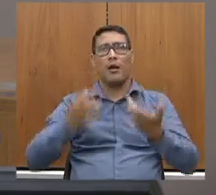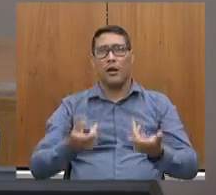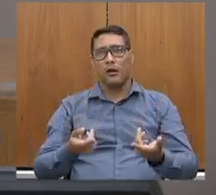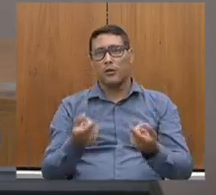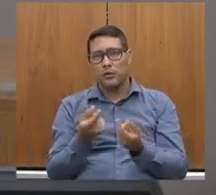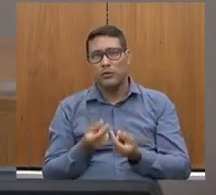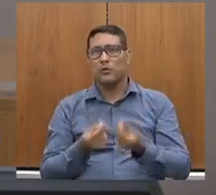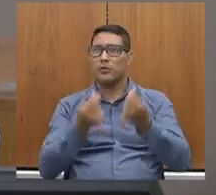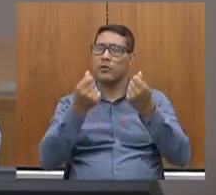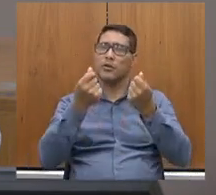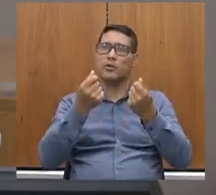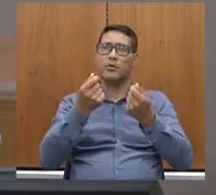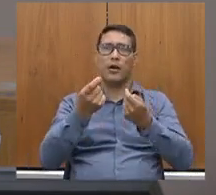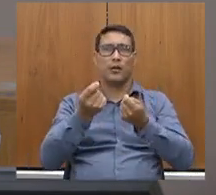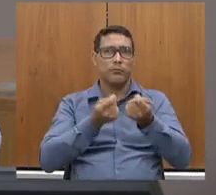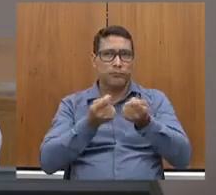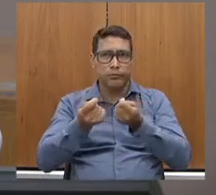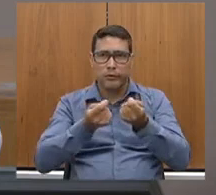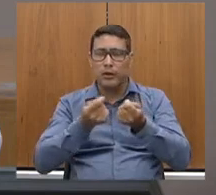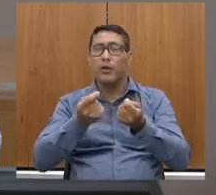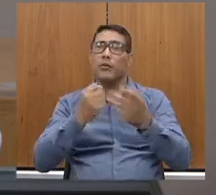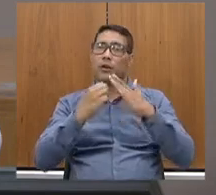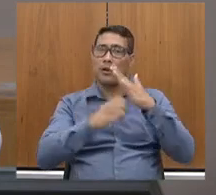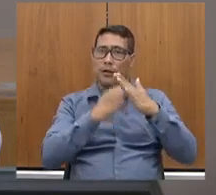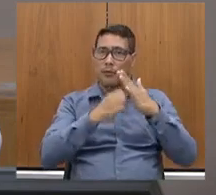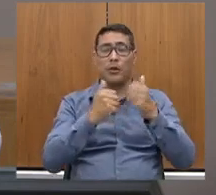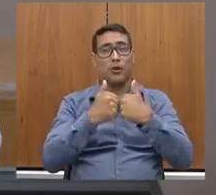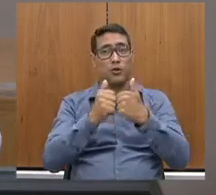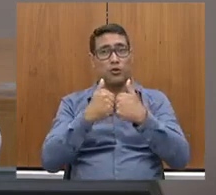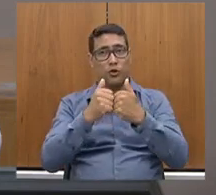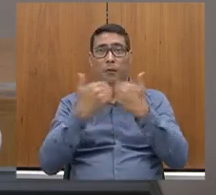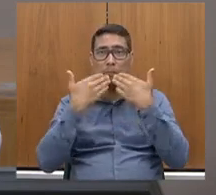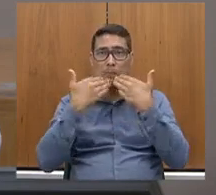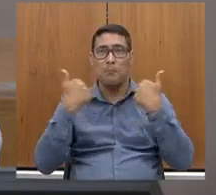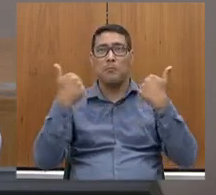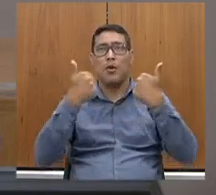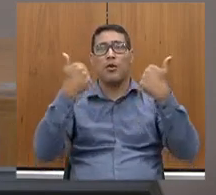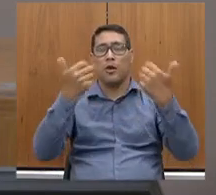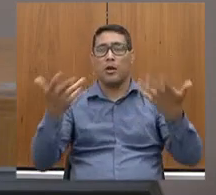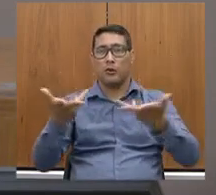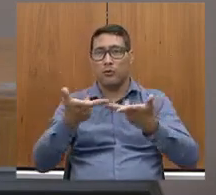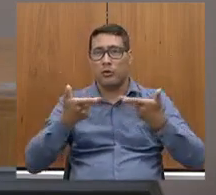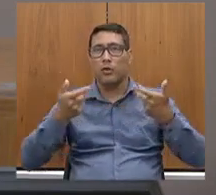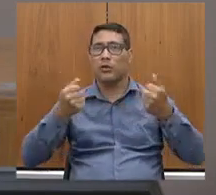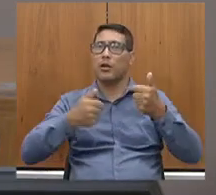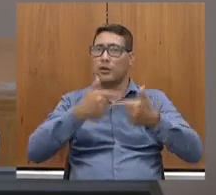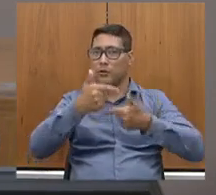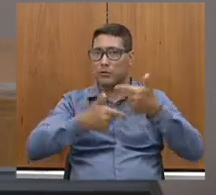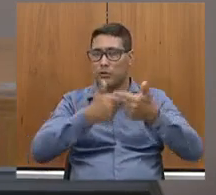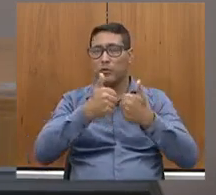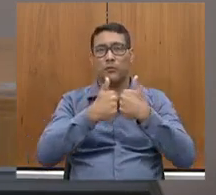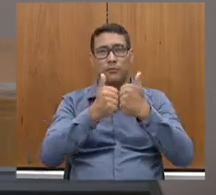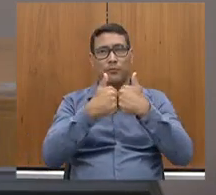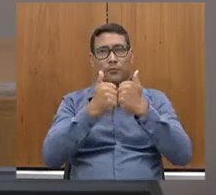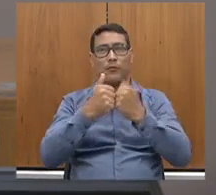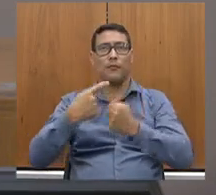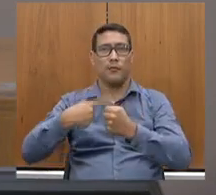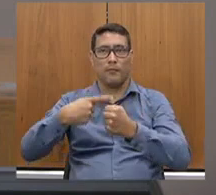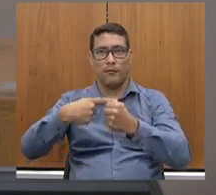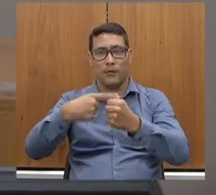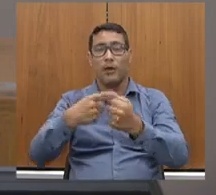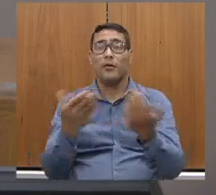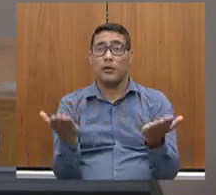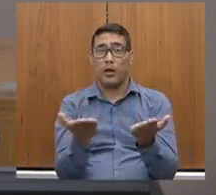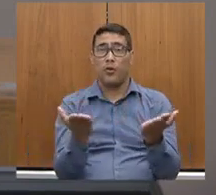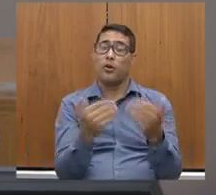feito com as empresas de ônibus para melhorar a qualidade do serviço metropolitano. Lembrando que foi anunciado essa semana que agora os ônibus